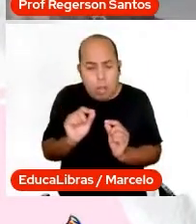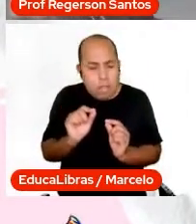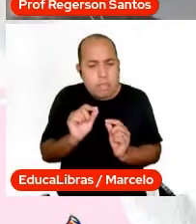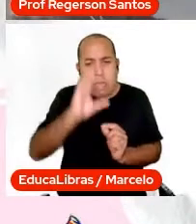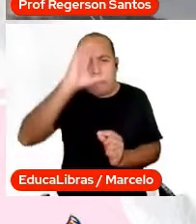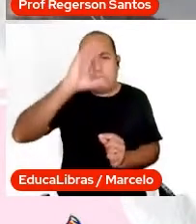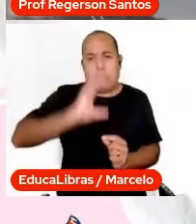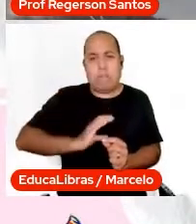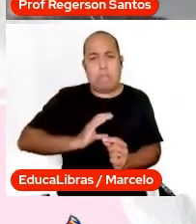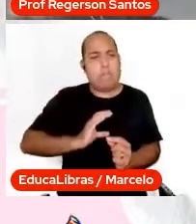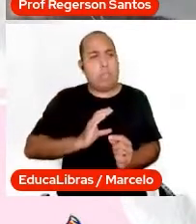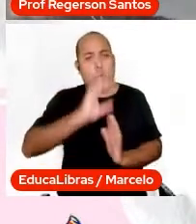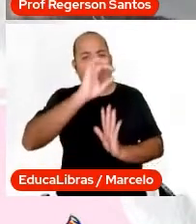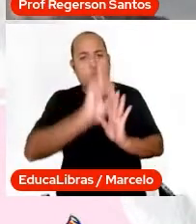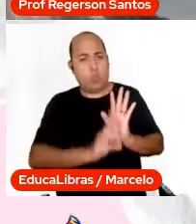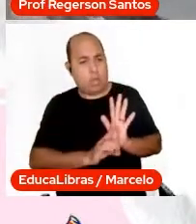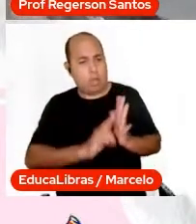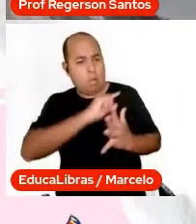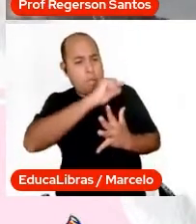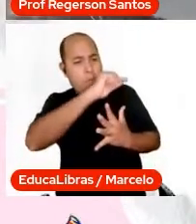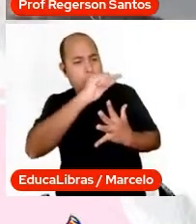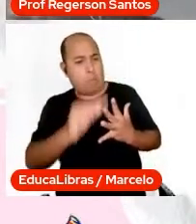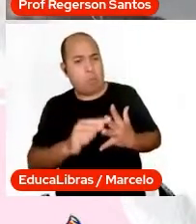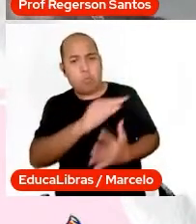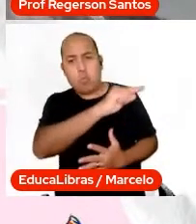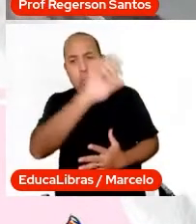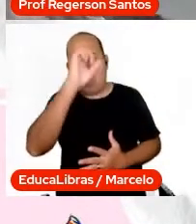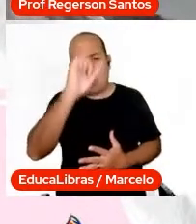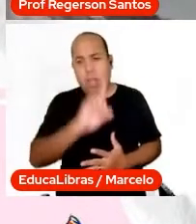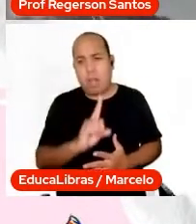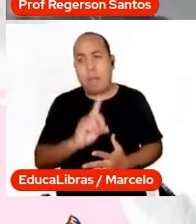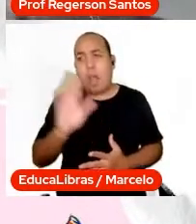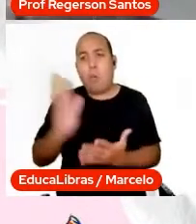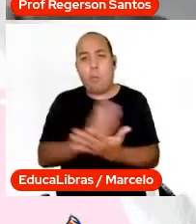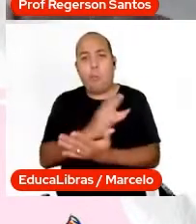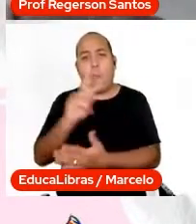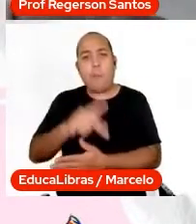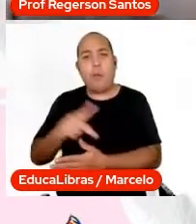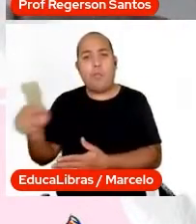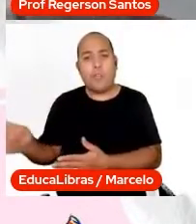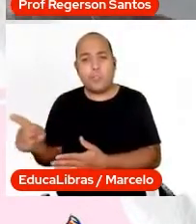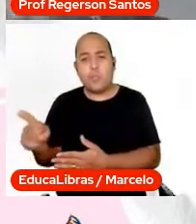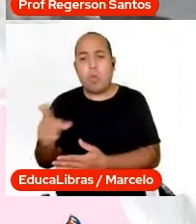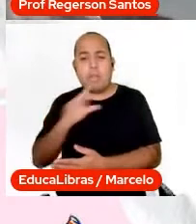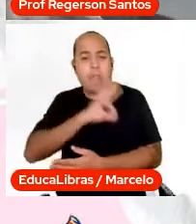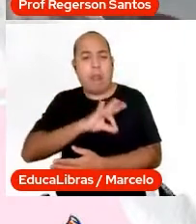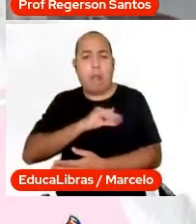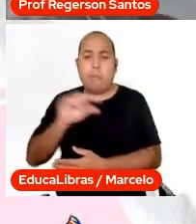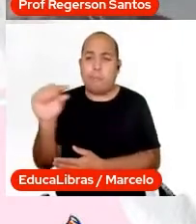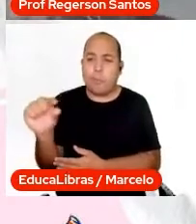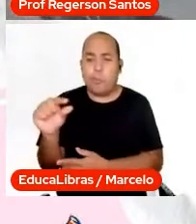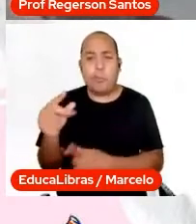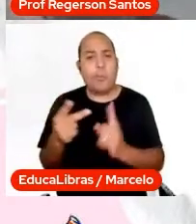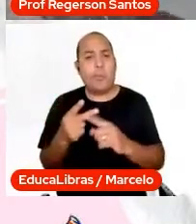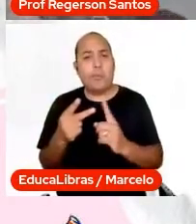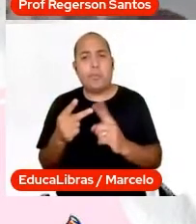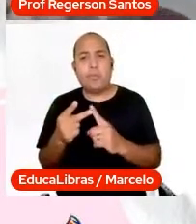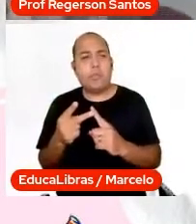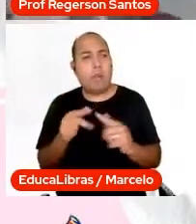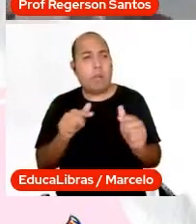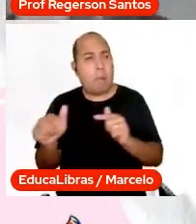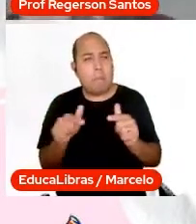brasileiras, aos professores que não, ainda ganham piso, que não tem um terço da hora de atividade, que não tem condições de trabalho, mas